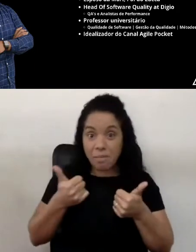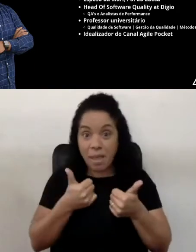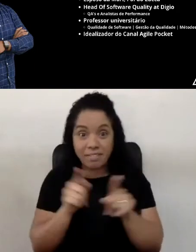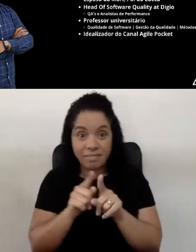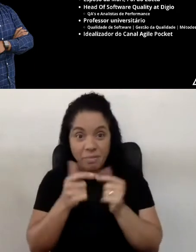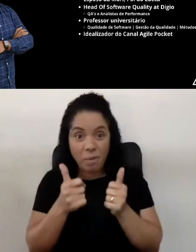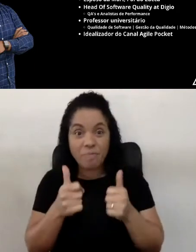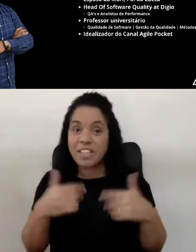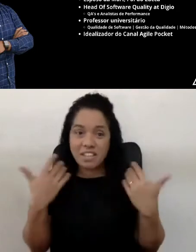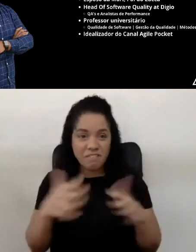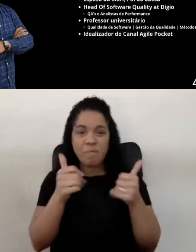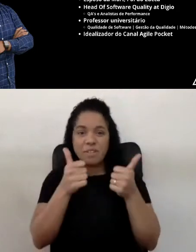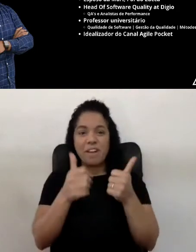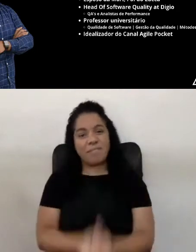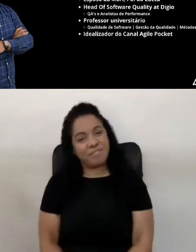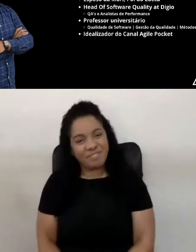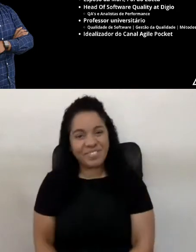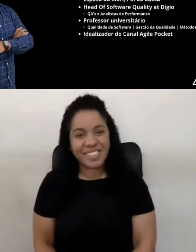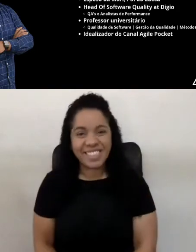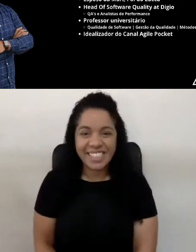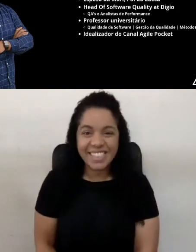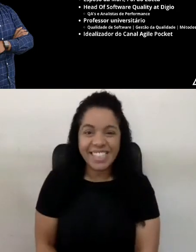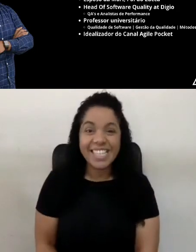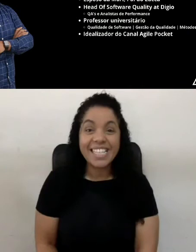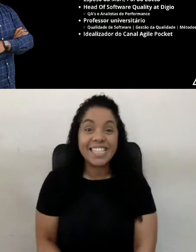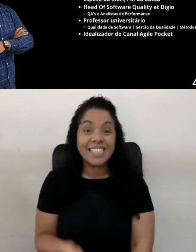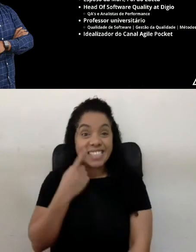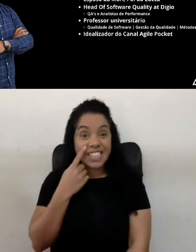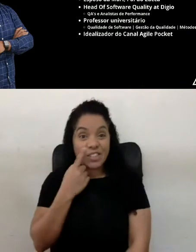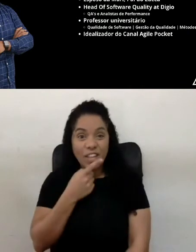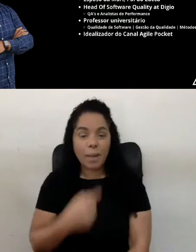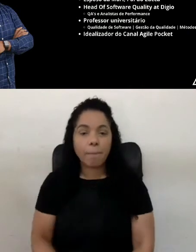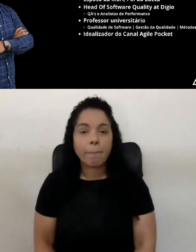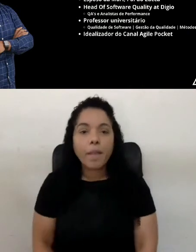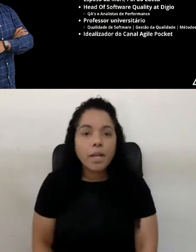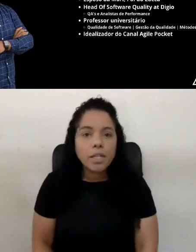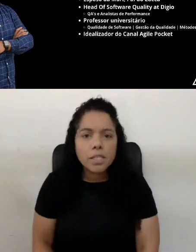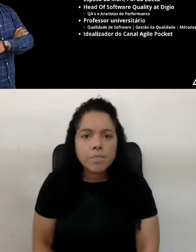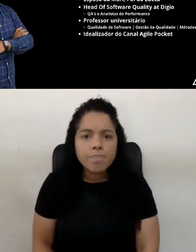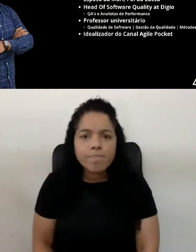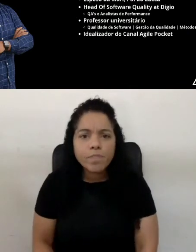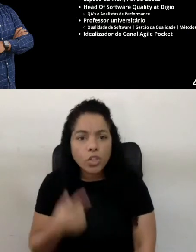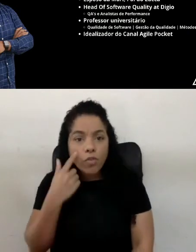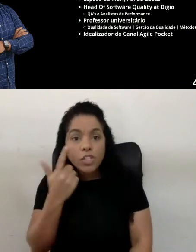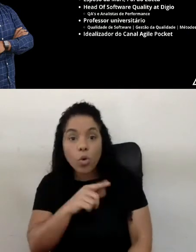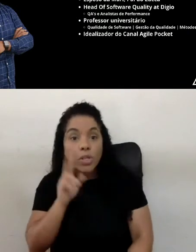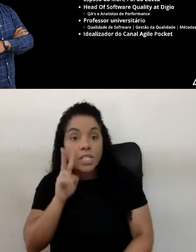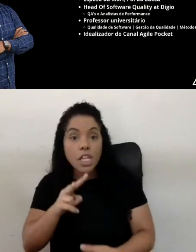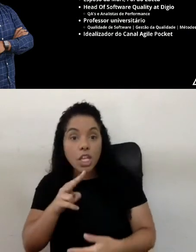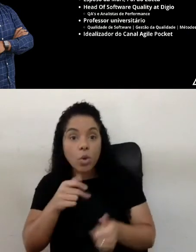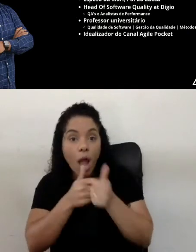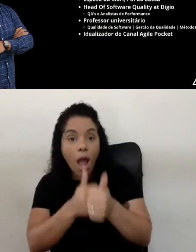aí. E vamos que vamos, beleza? Deixa eu ver aqui, se eu consigo ver o chat, como que está